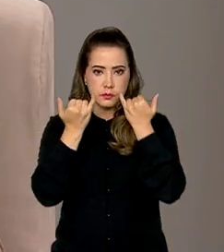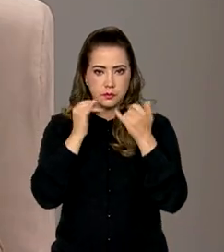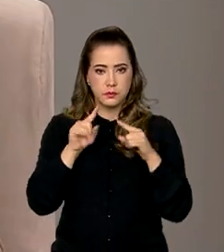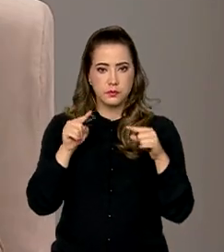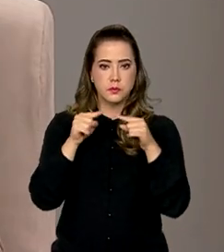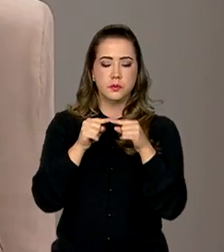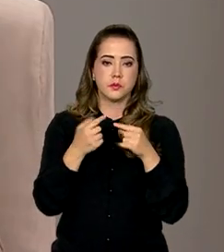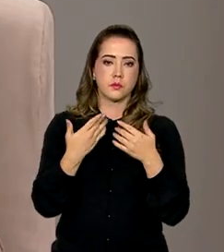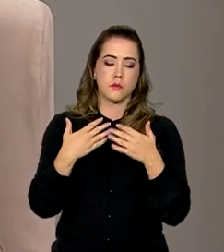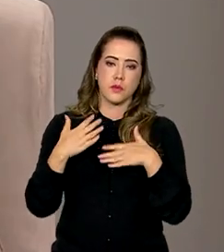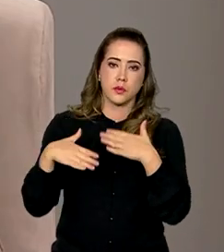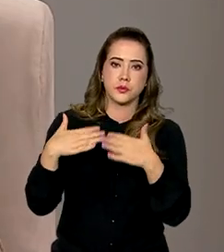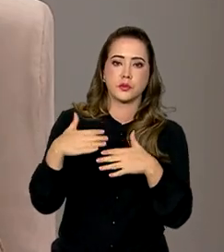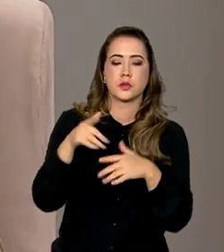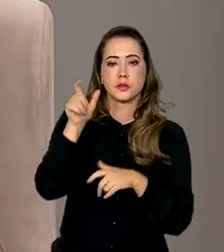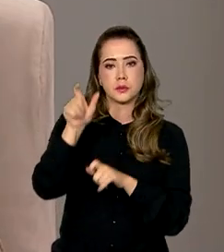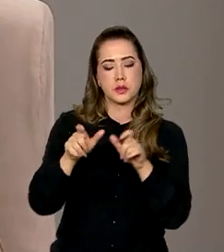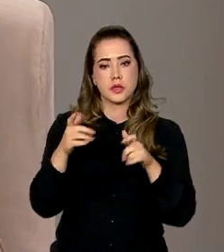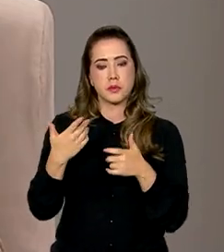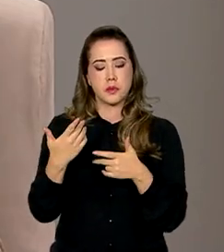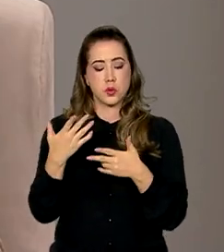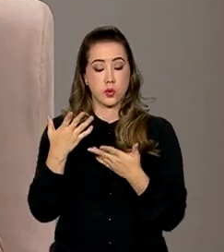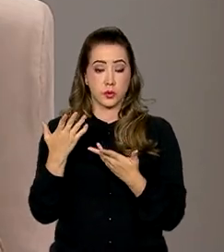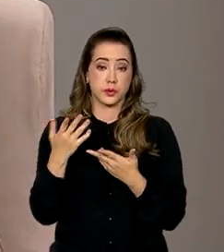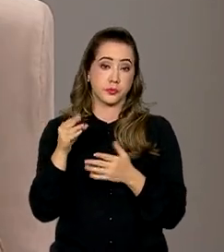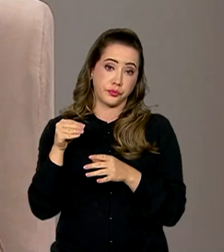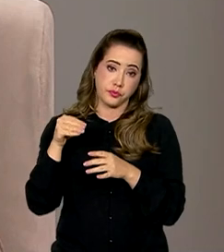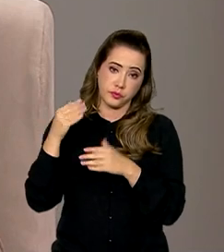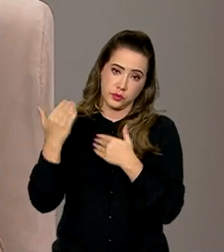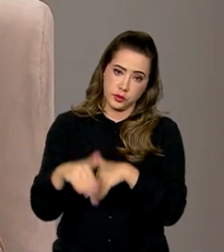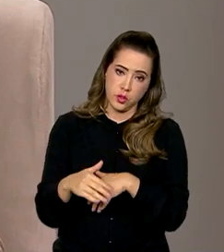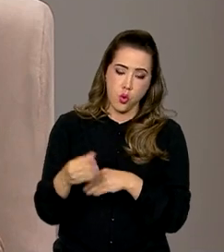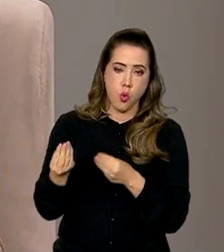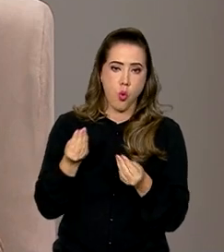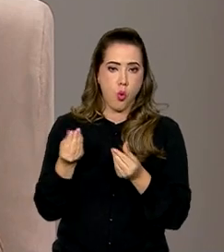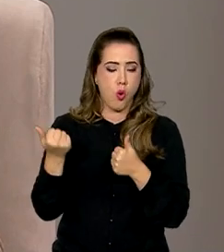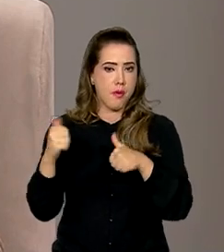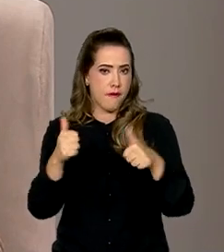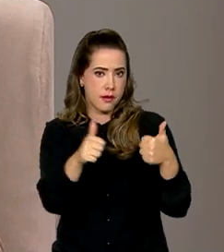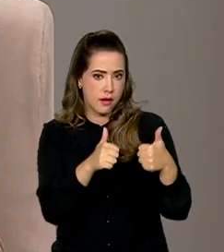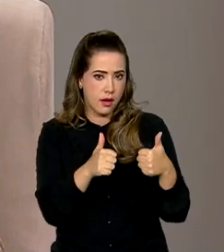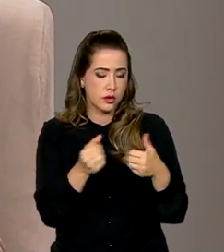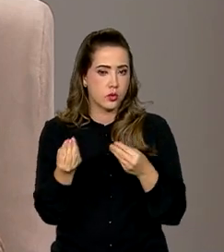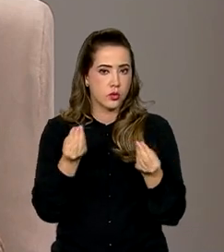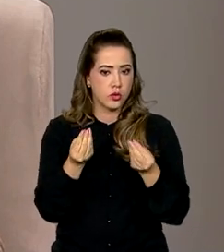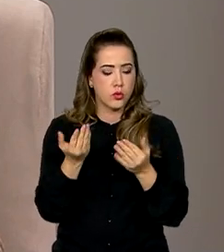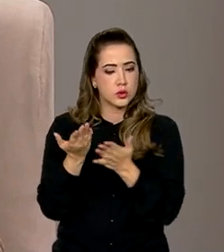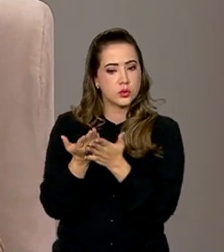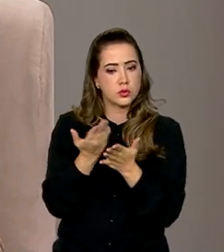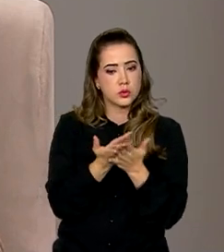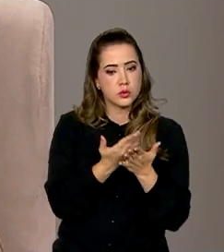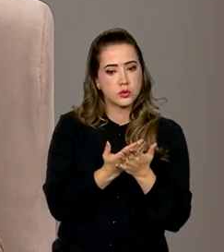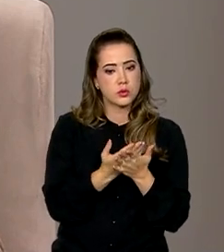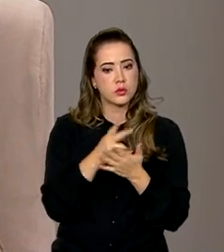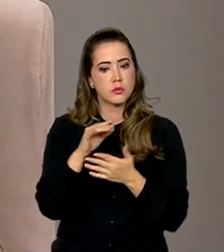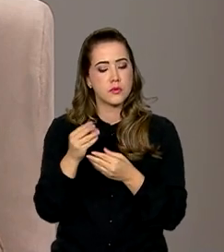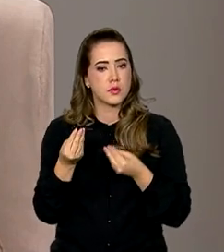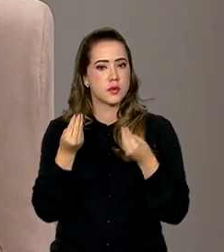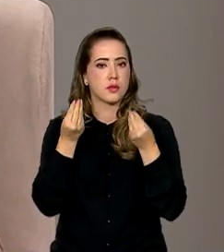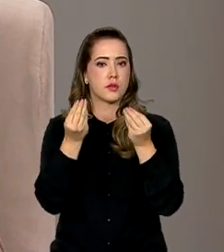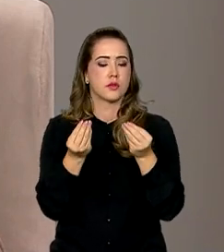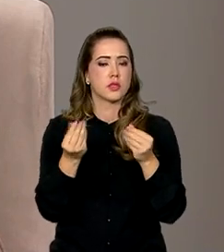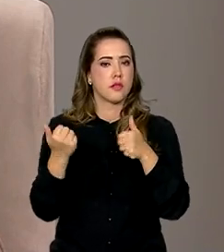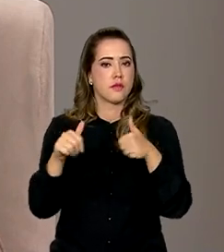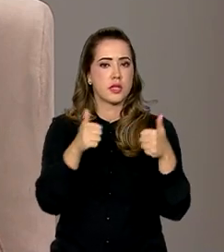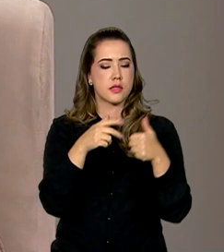desempenho dos candidatos no exame. De que forma que isso é utilizado, é analisado para alimentar a